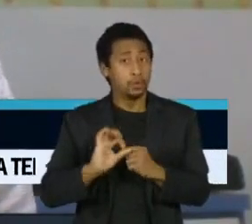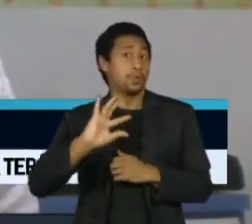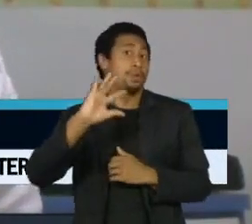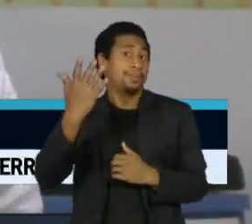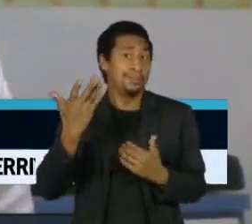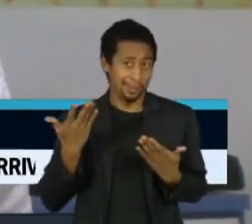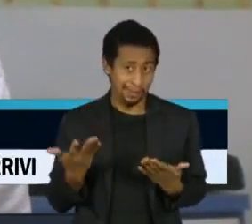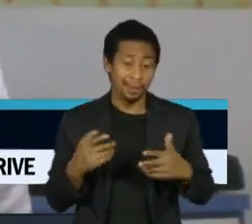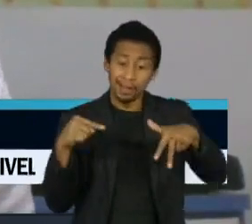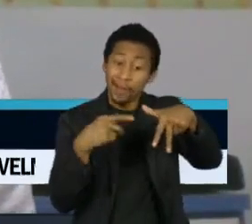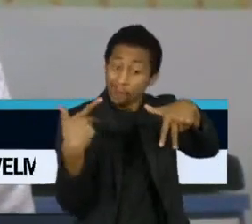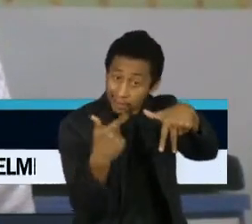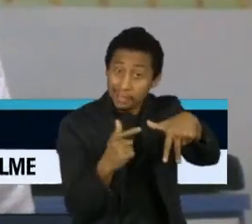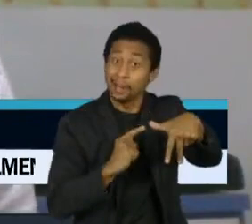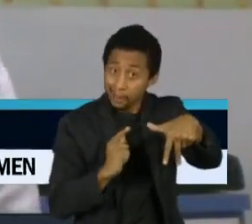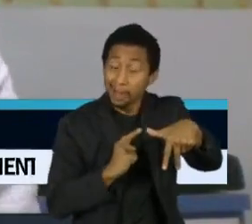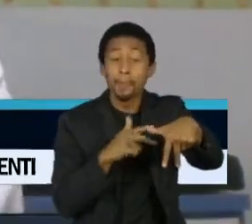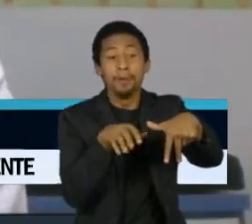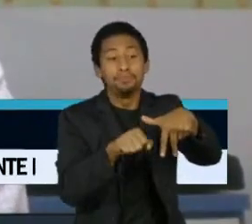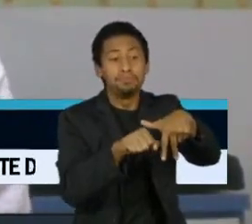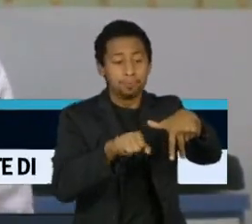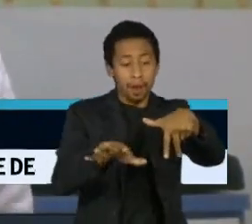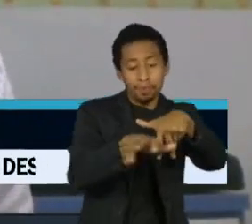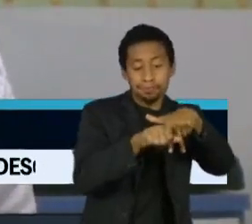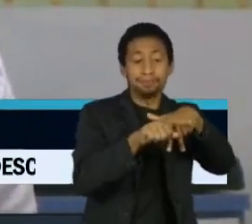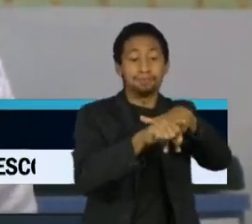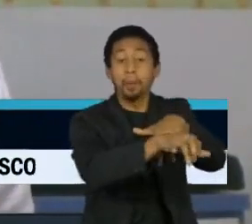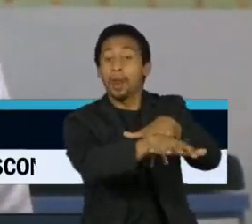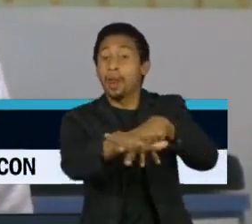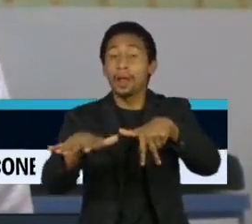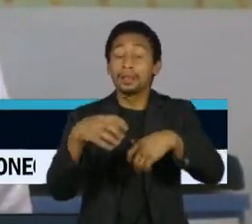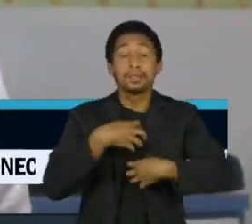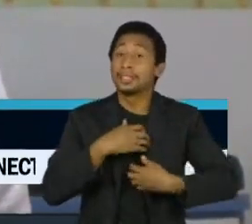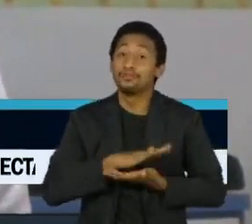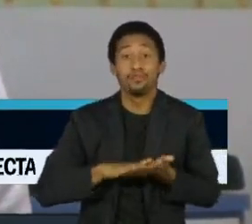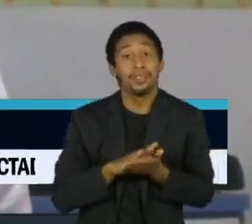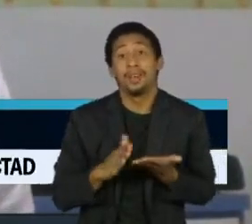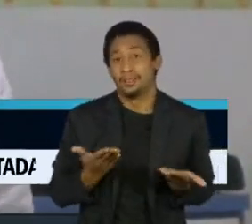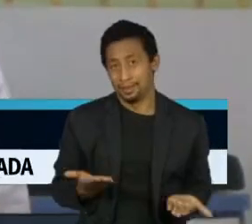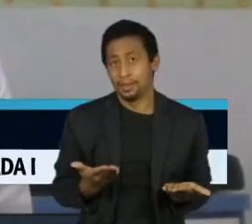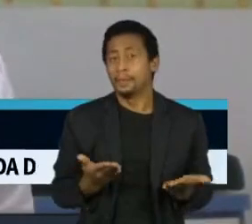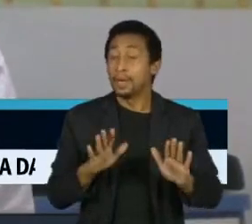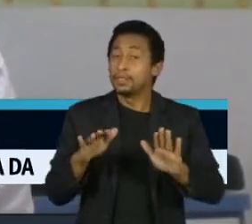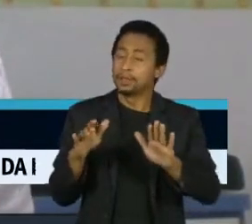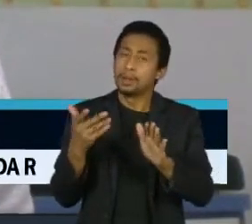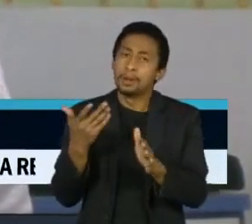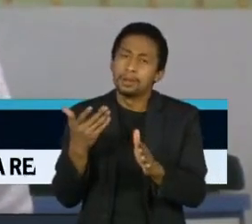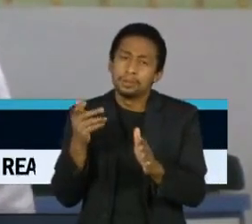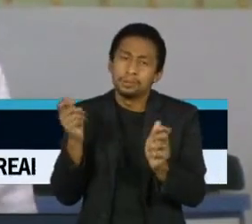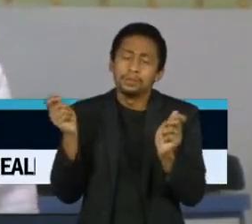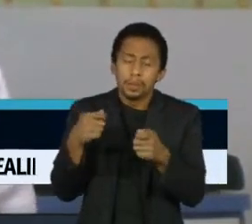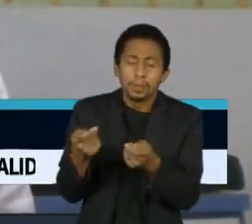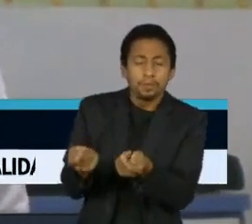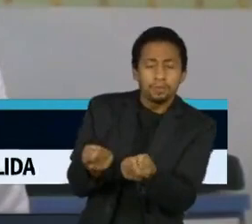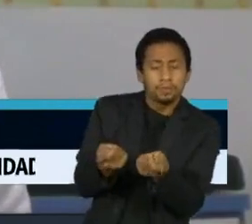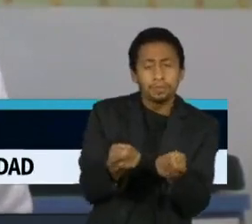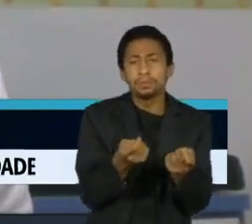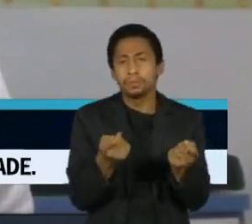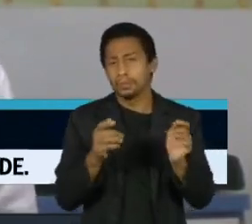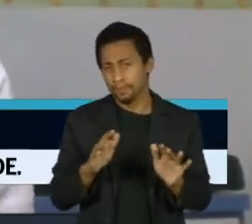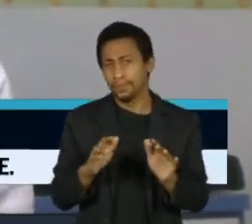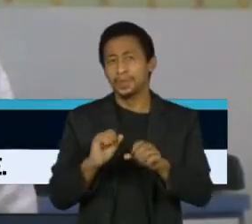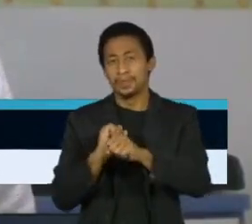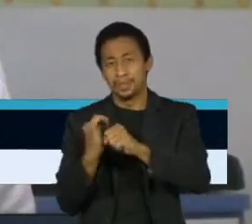doente, sem sintomas. Mas diminui muito o risco de nós introduzirmos, não só a Ômicron, mas qualquer outra